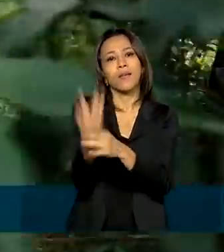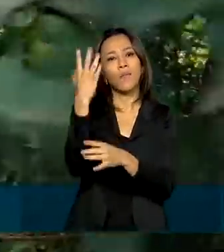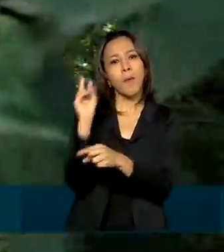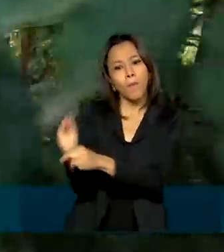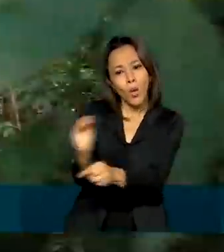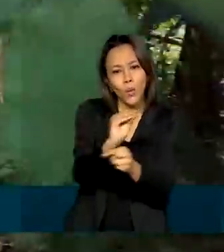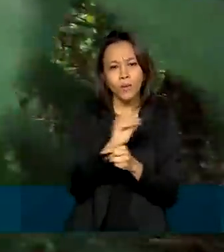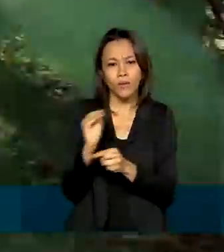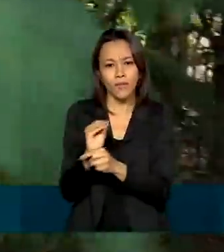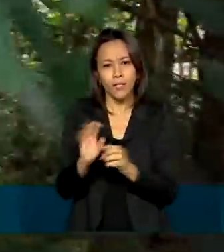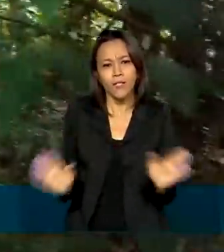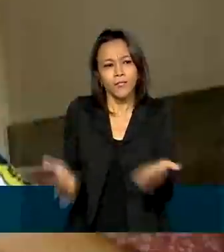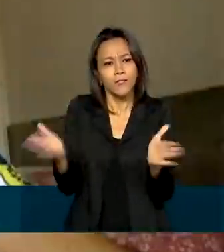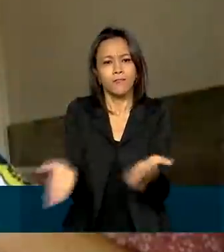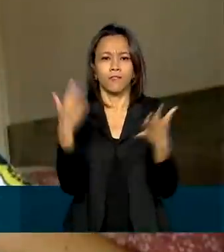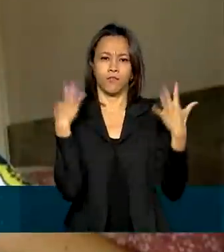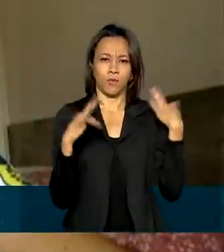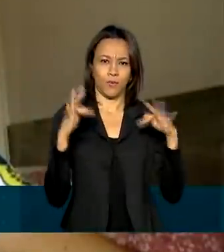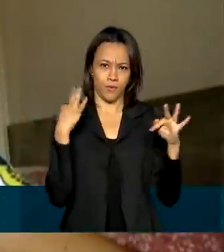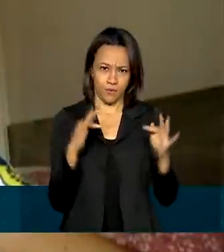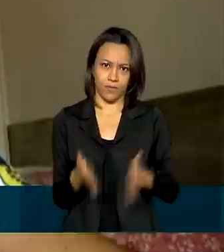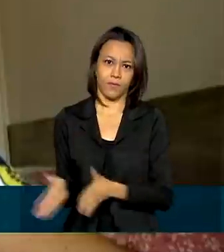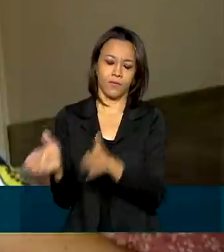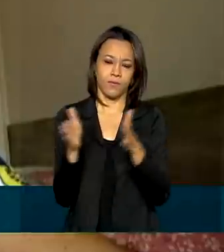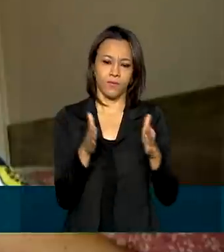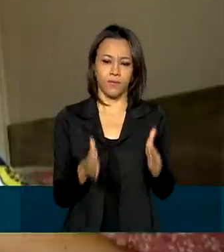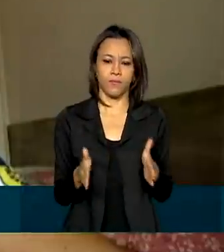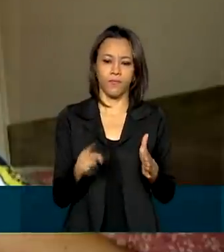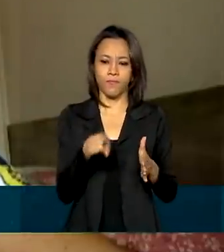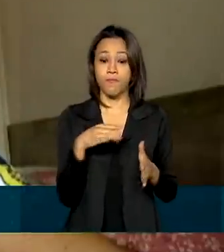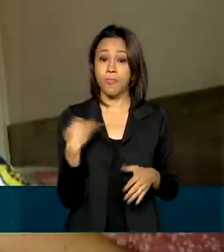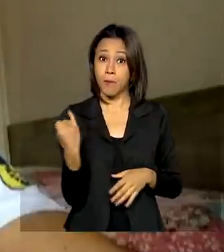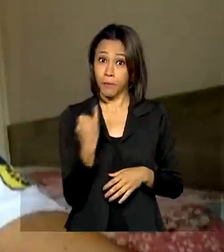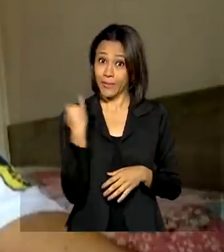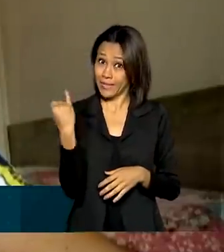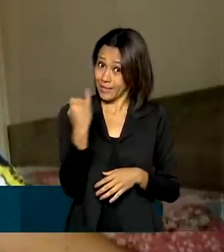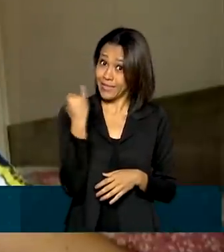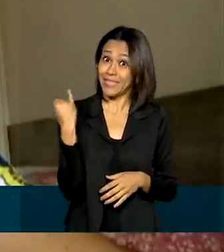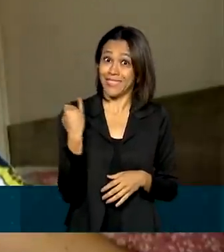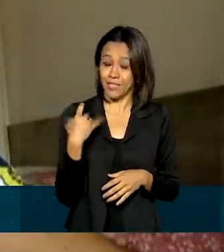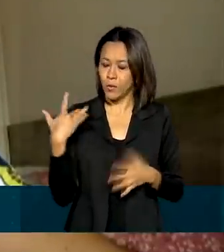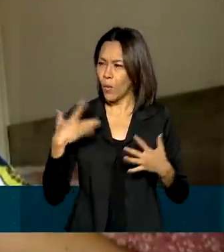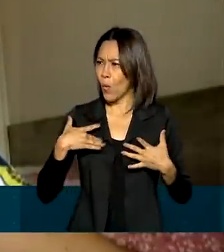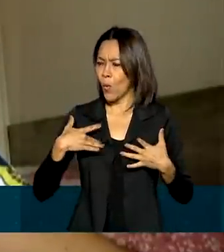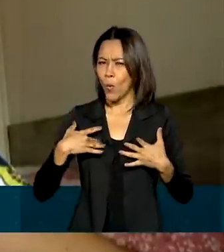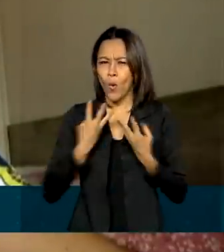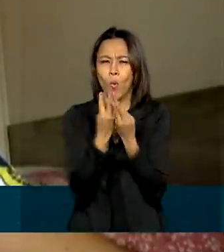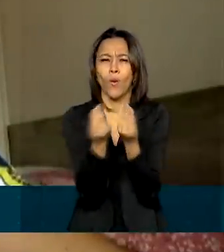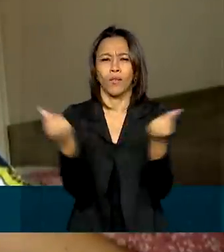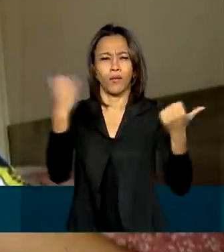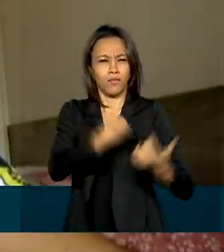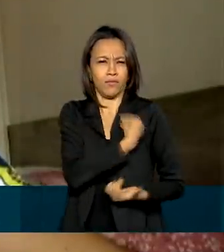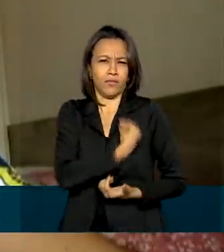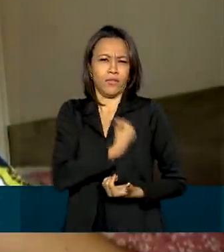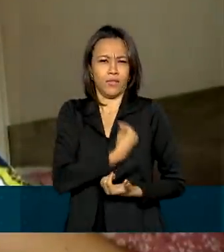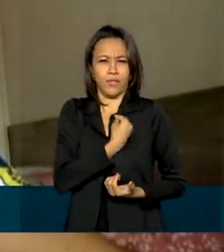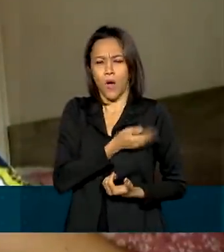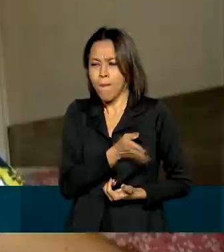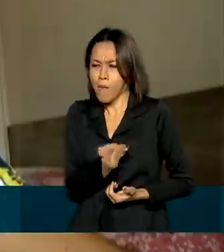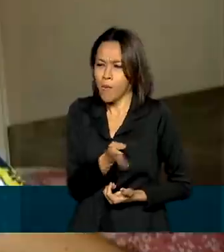proteger e incentivar o turismo. É importante essa parede de recriação e de qualidade de vida, com um grande potencial